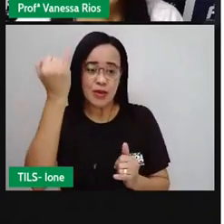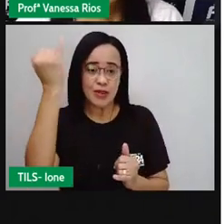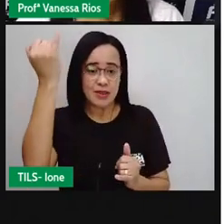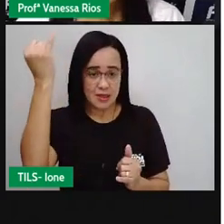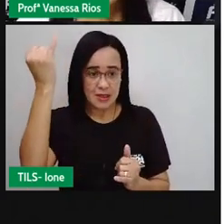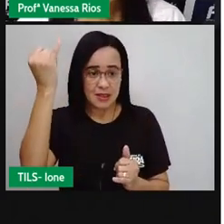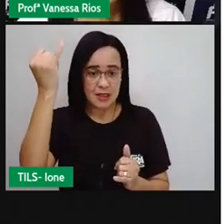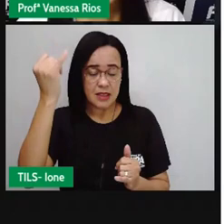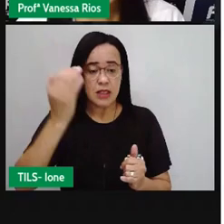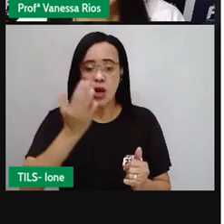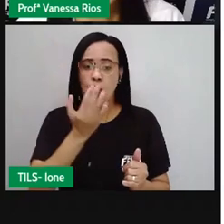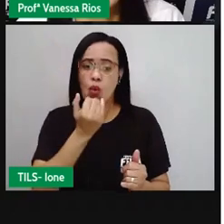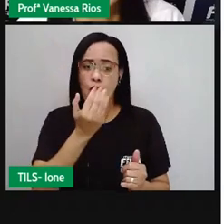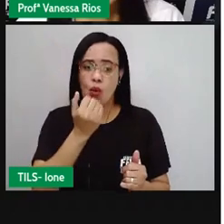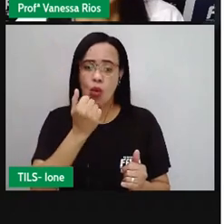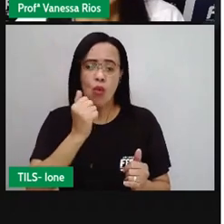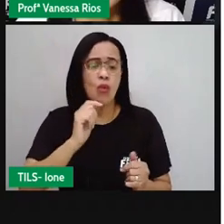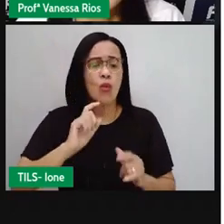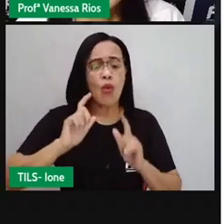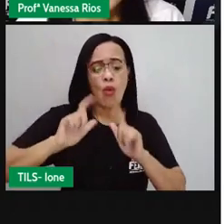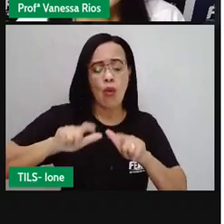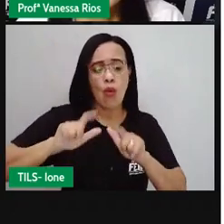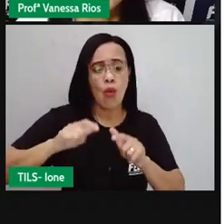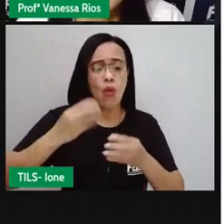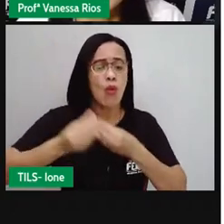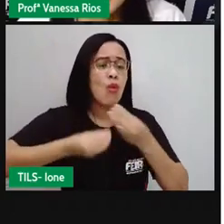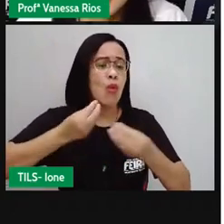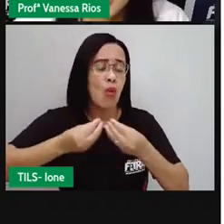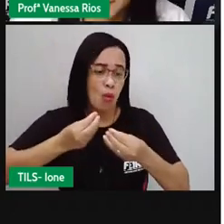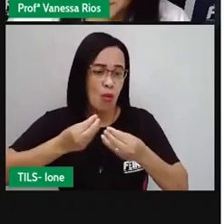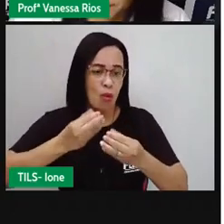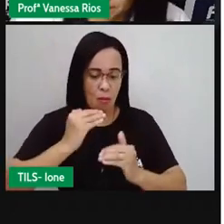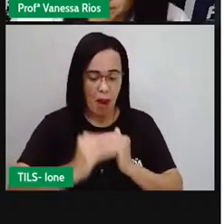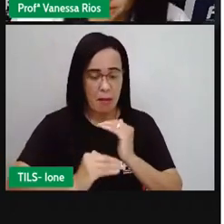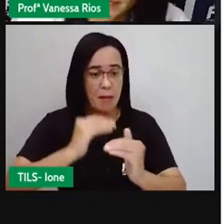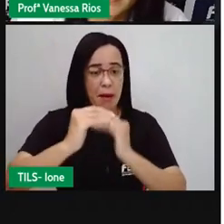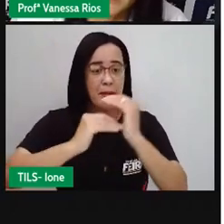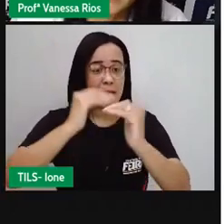alimento dentro desse processo para a digestão acontecer.